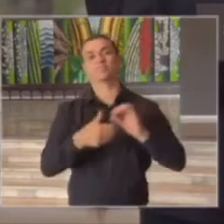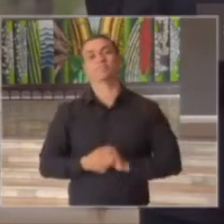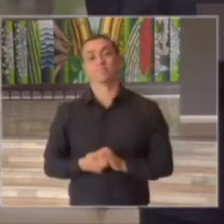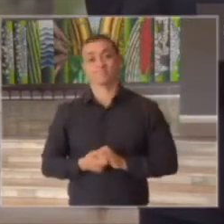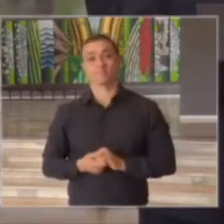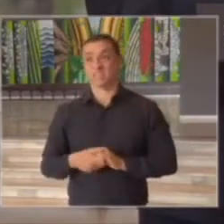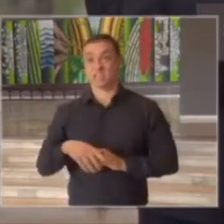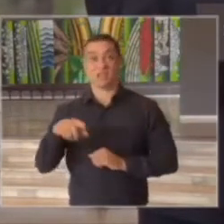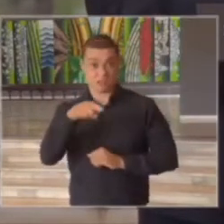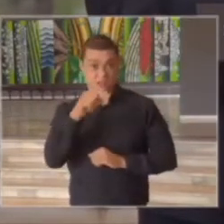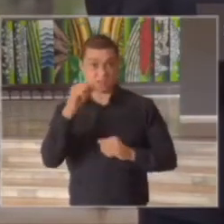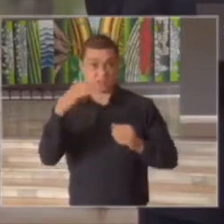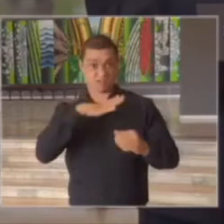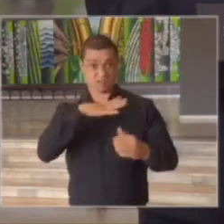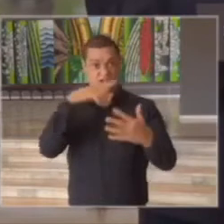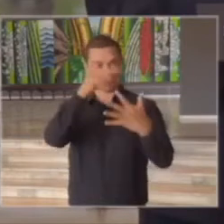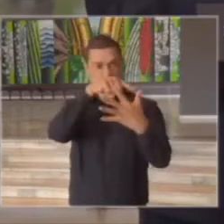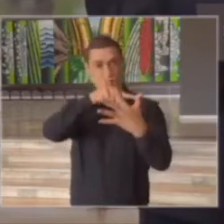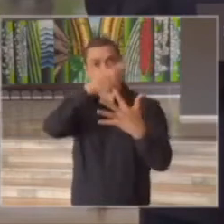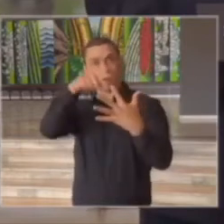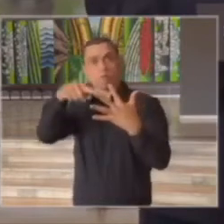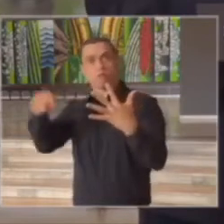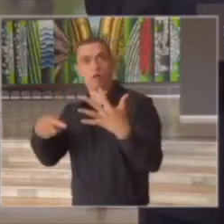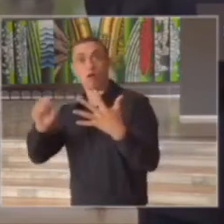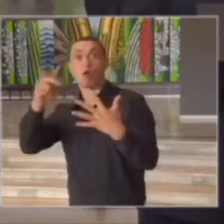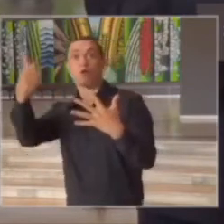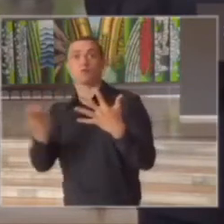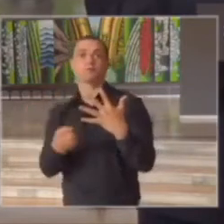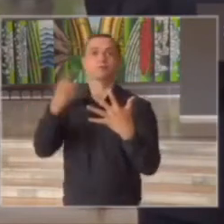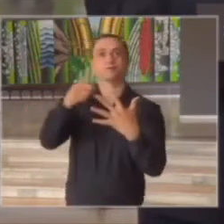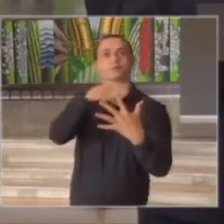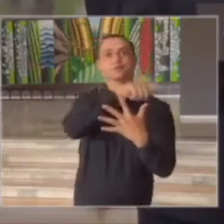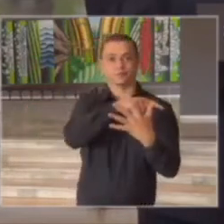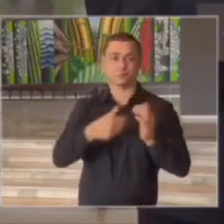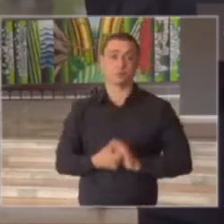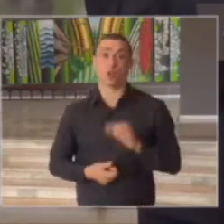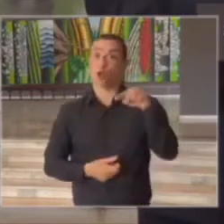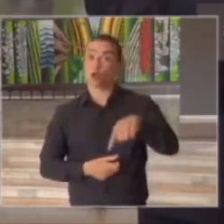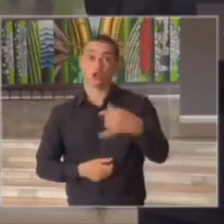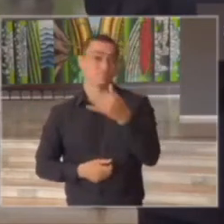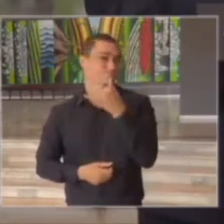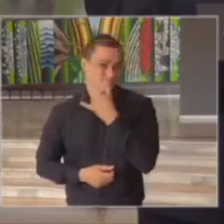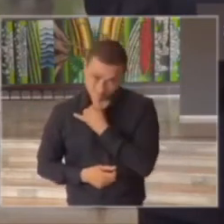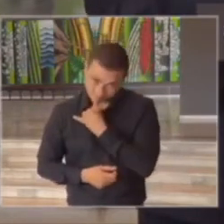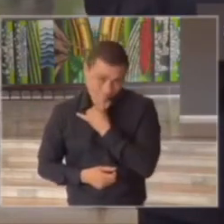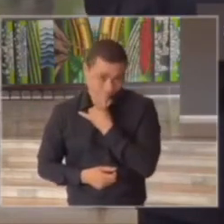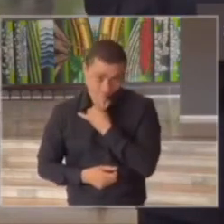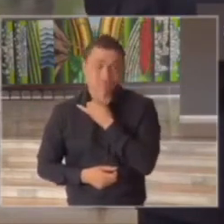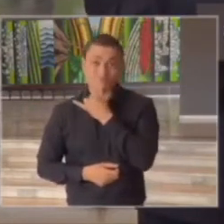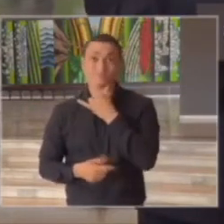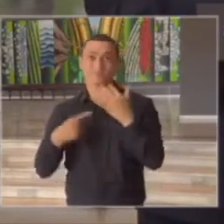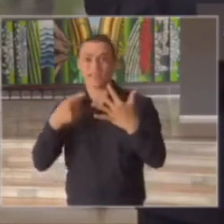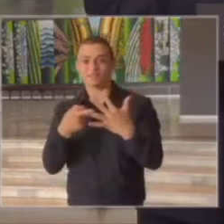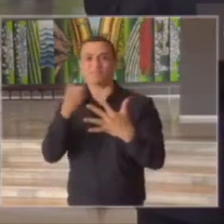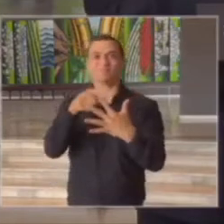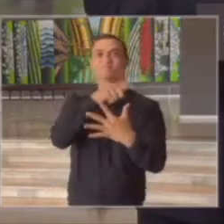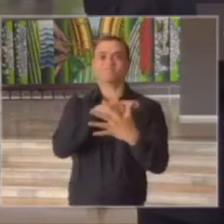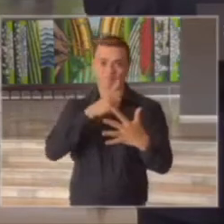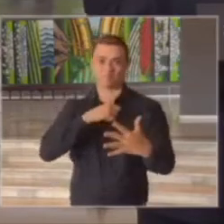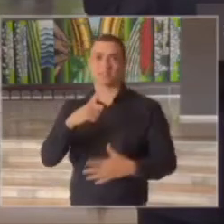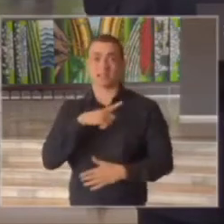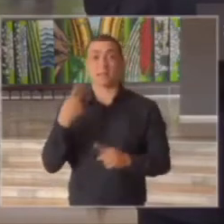temos regressão devido a intensificação da epidemia em algumas áreas no interior do estado de São Paulo